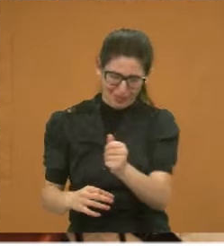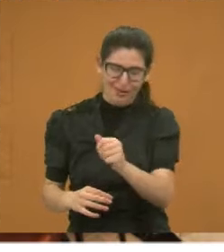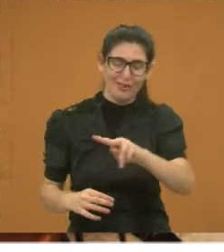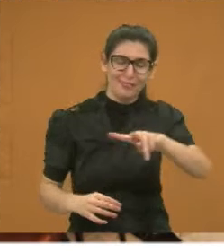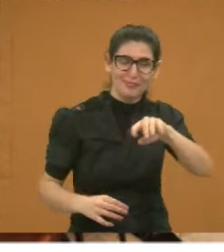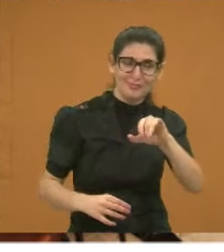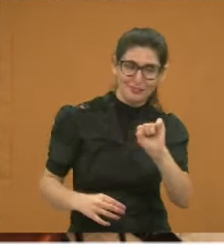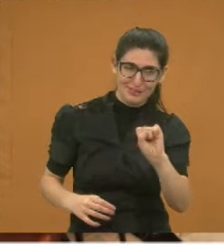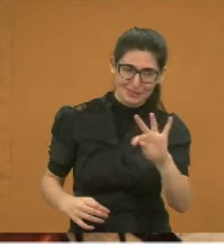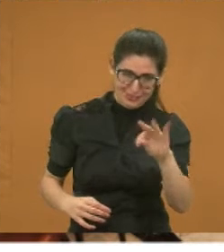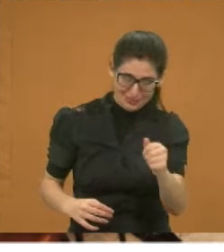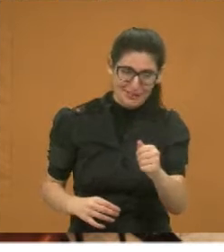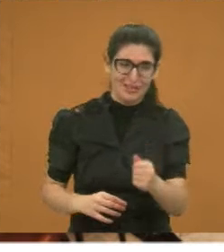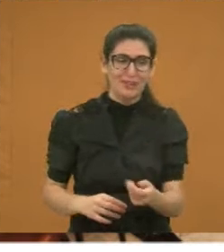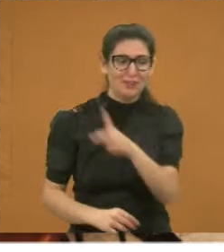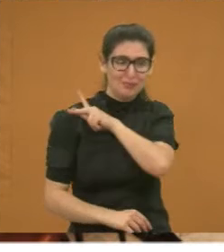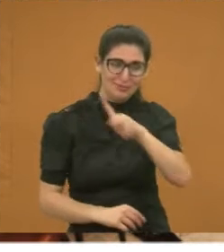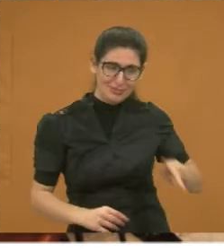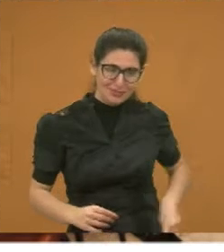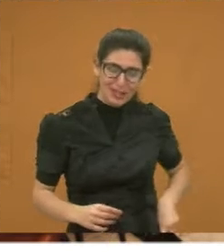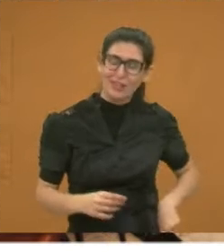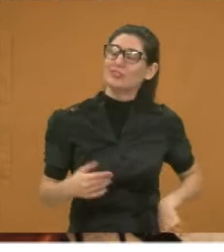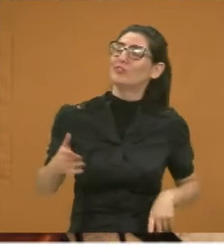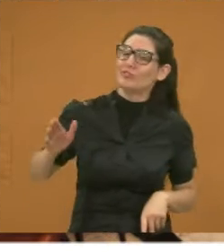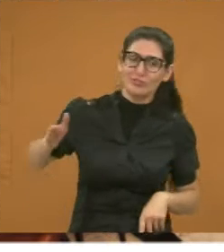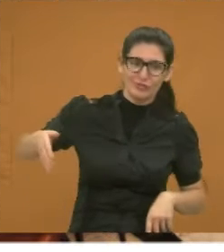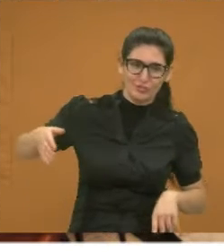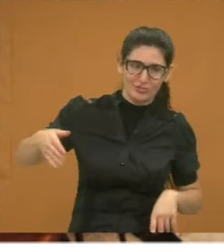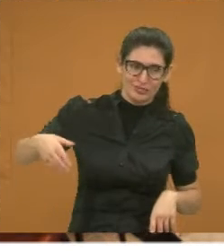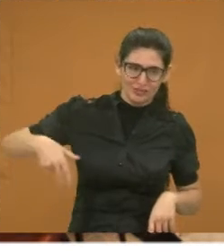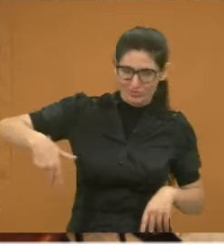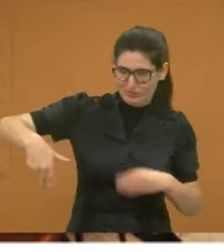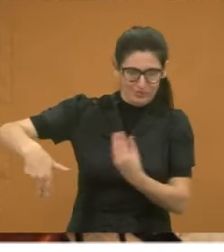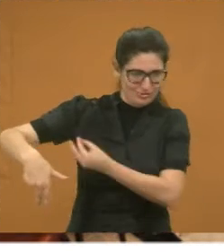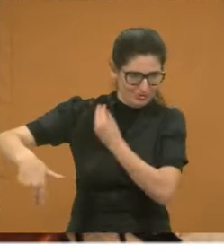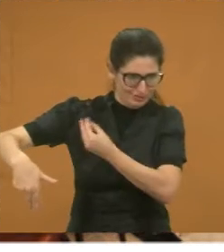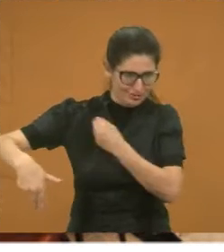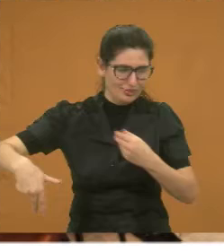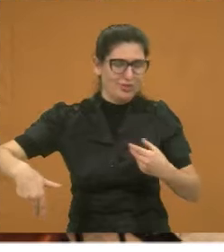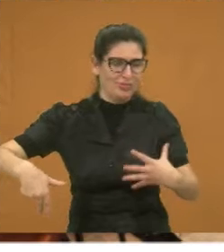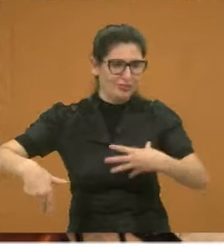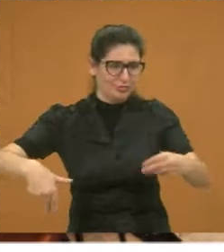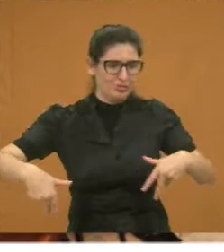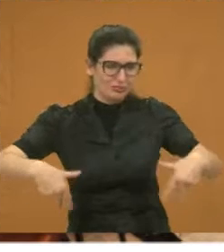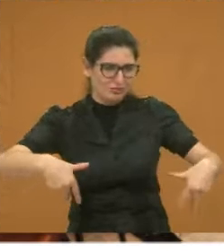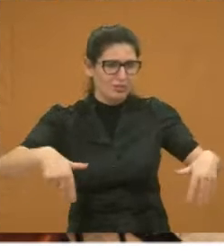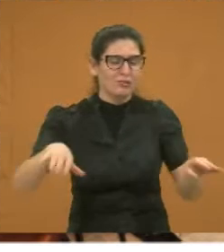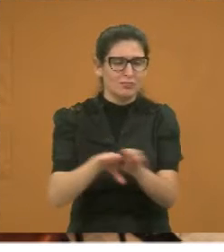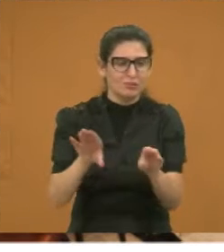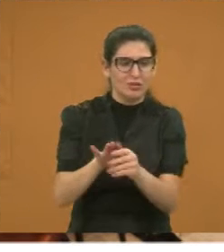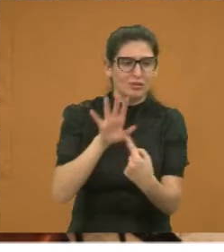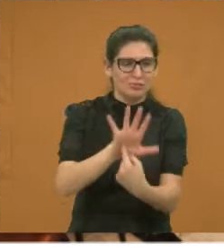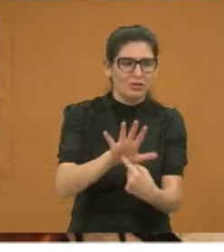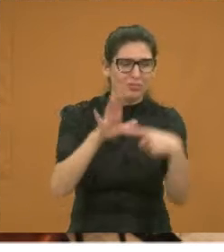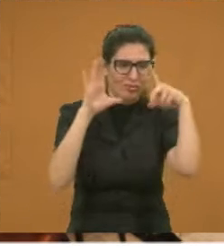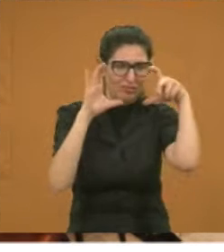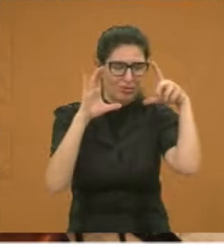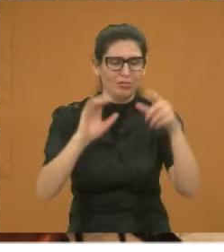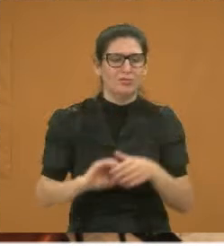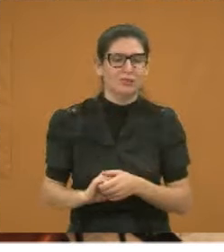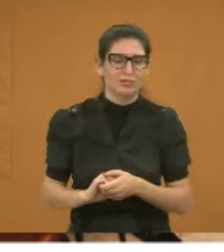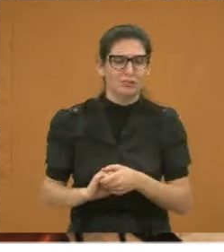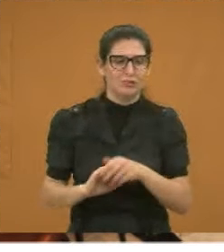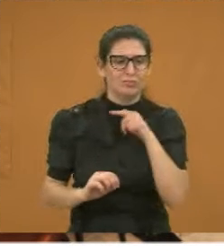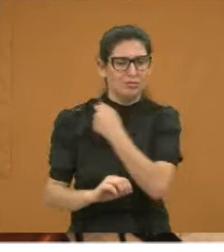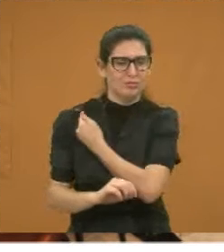está aqui ao lado, o meu filho também ali, que estava lá também. Estou mostrando a foto. E nós estivemos lá.